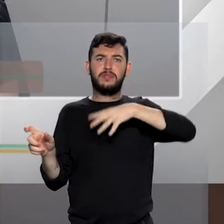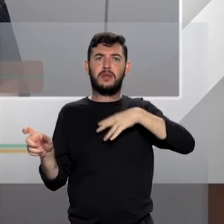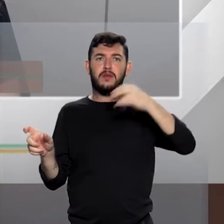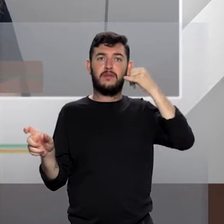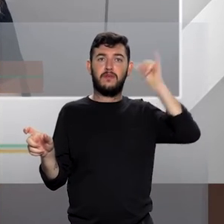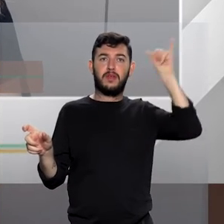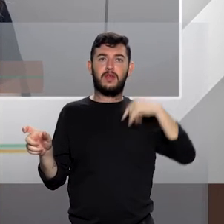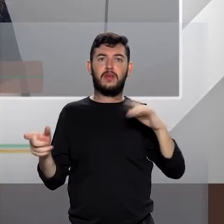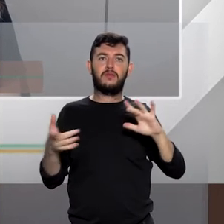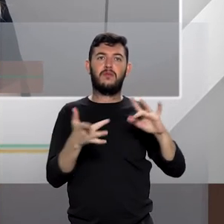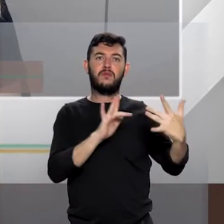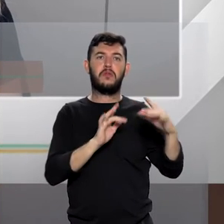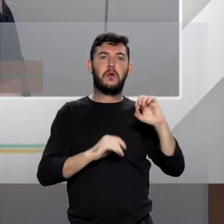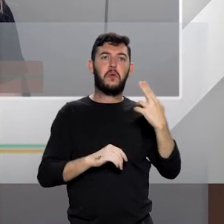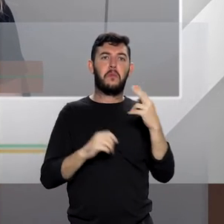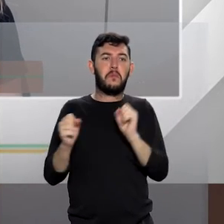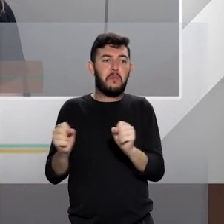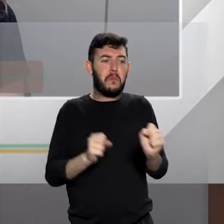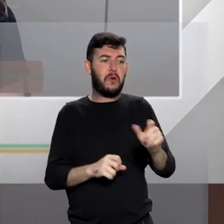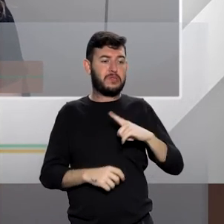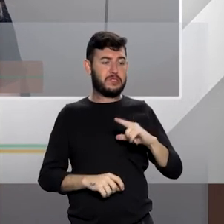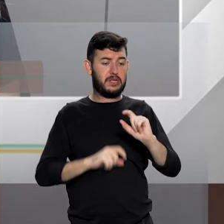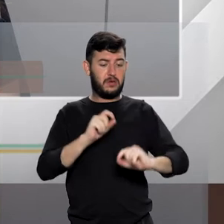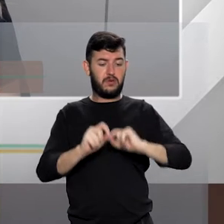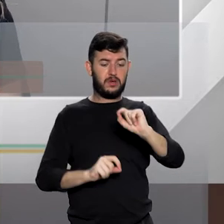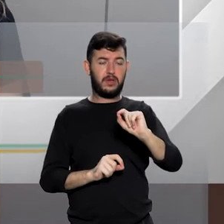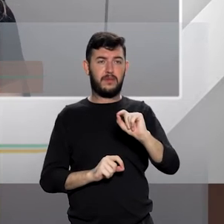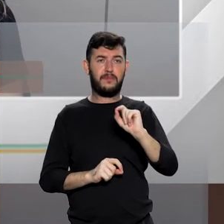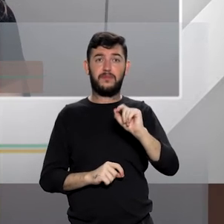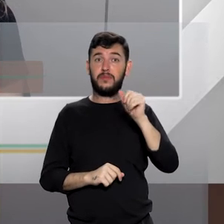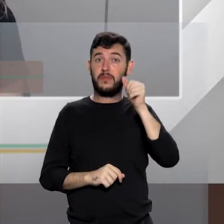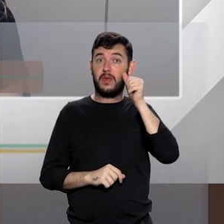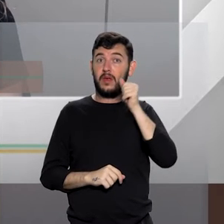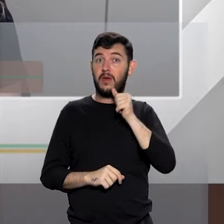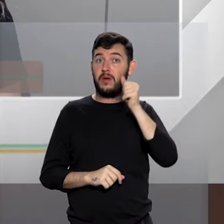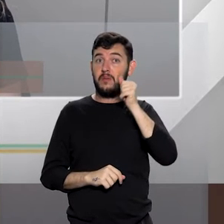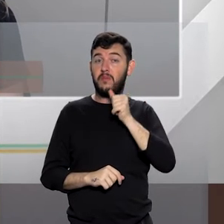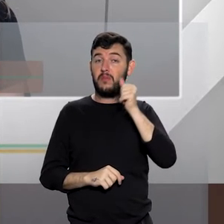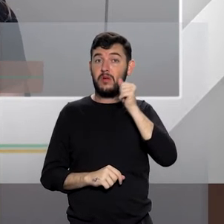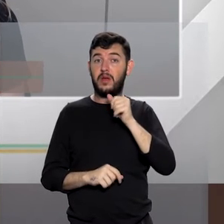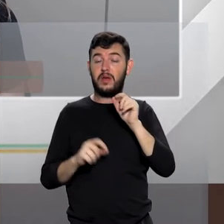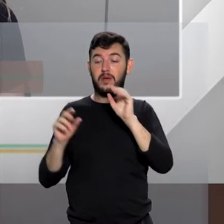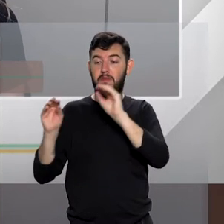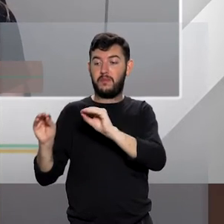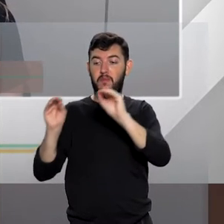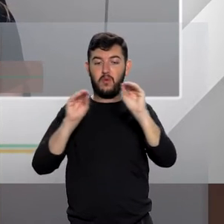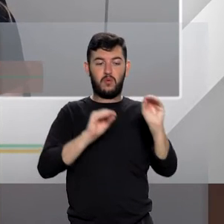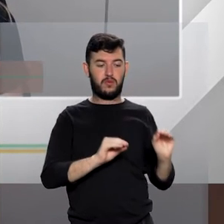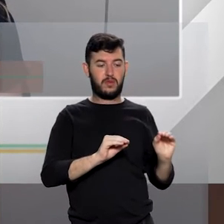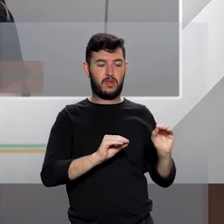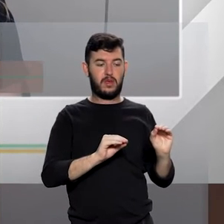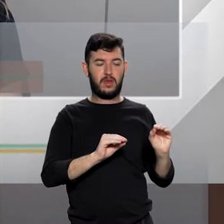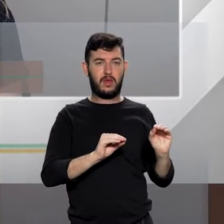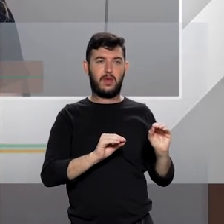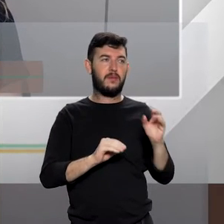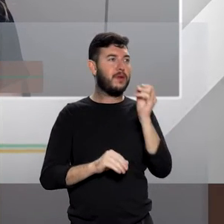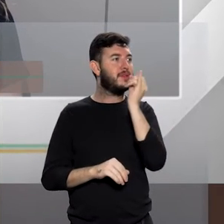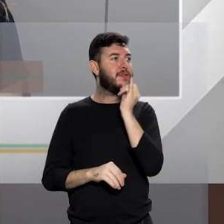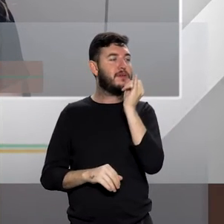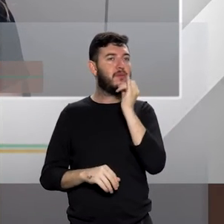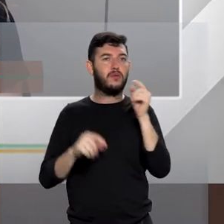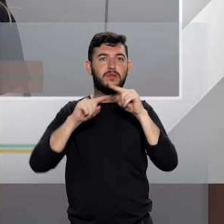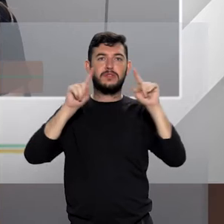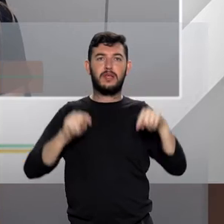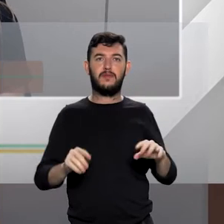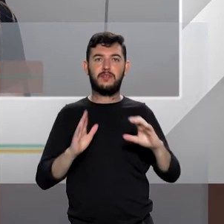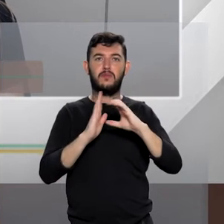mesmo trazendo a transferência dela para outros Estados, no caso de ser servidor público, nós